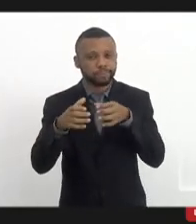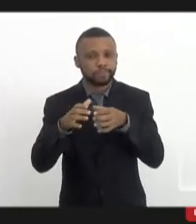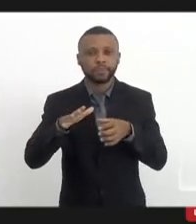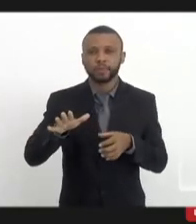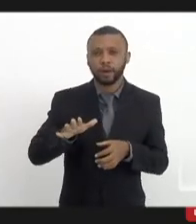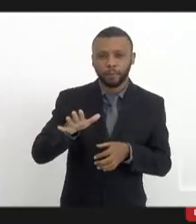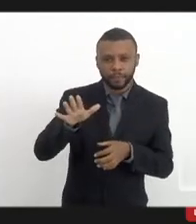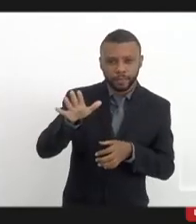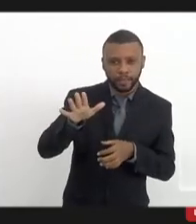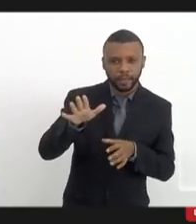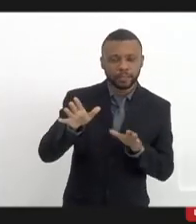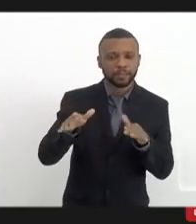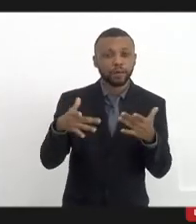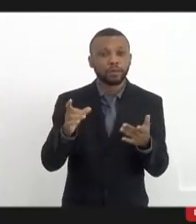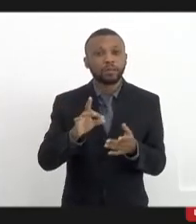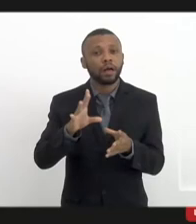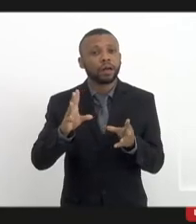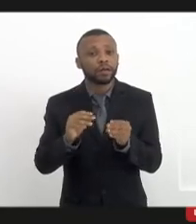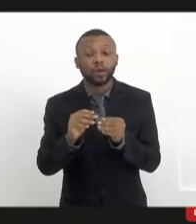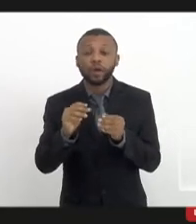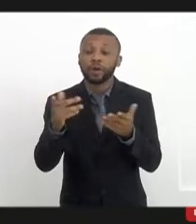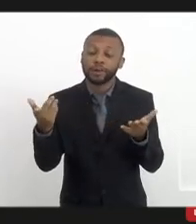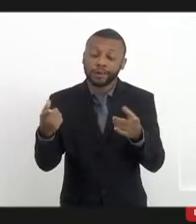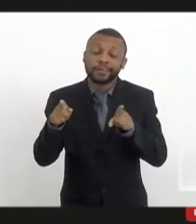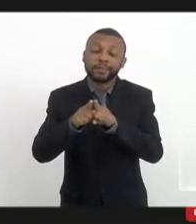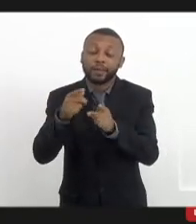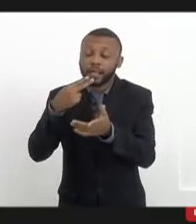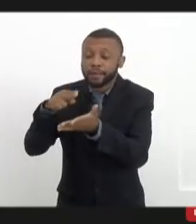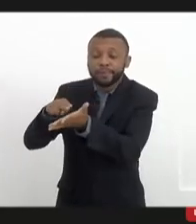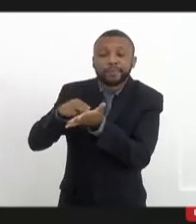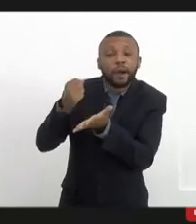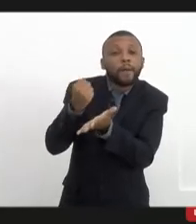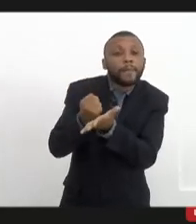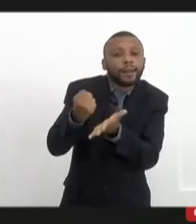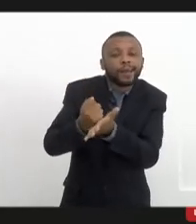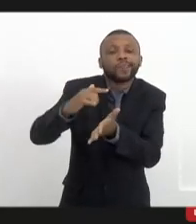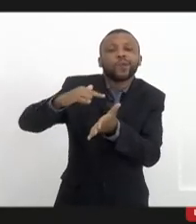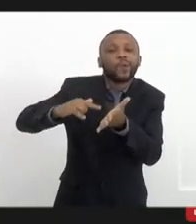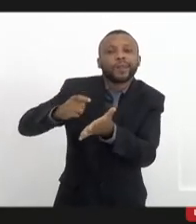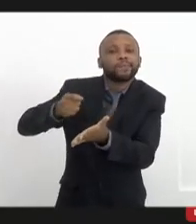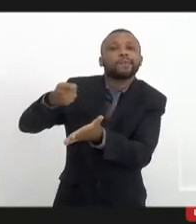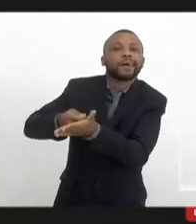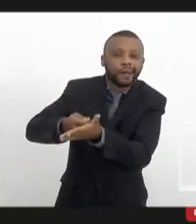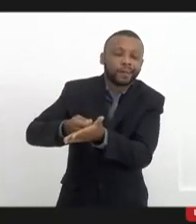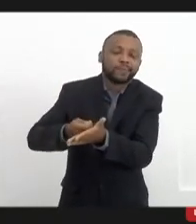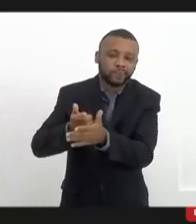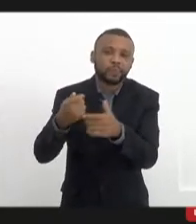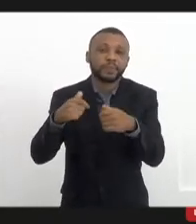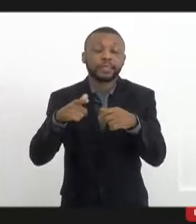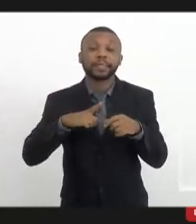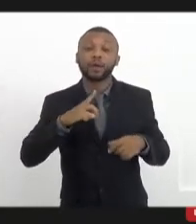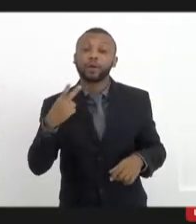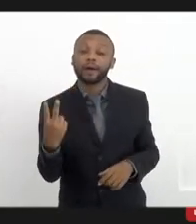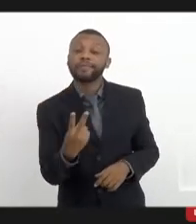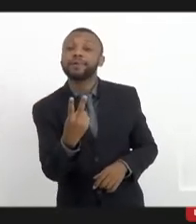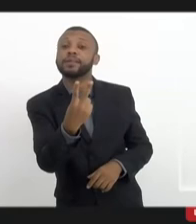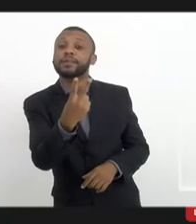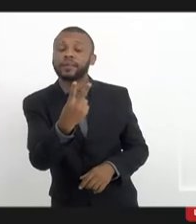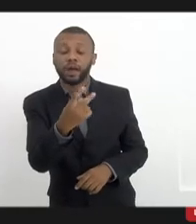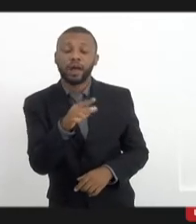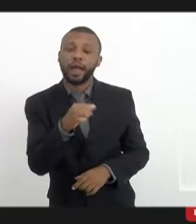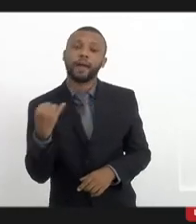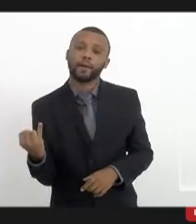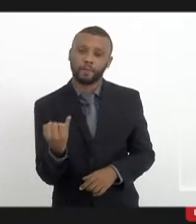só que os nossos boletos também chegam, né. Então, ter uma forma de validar isso é muito